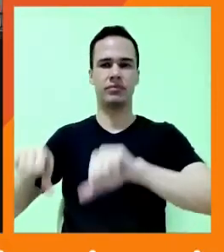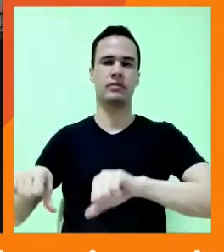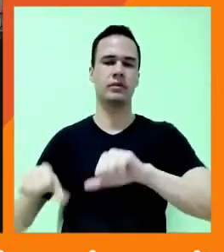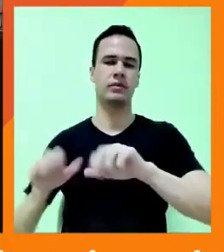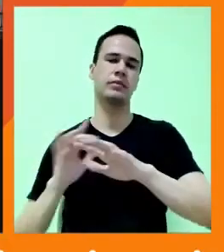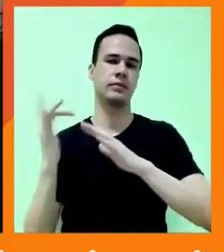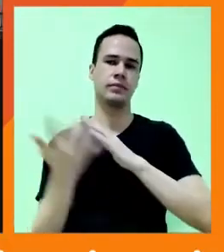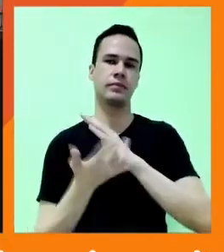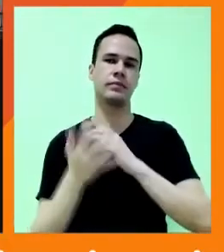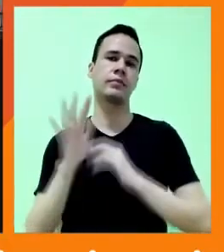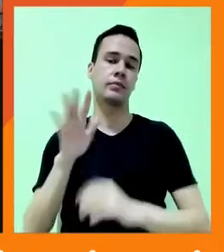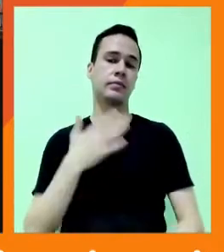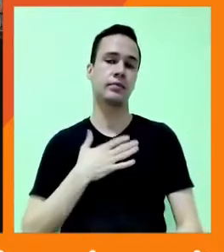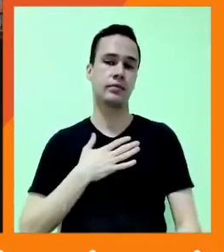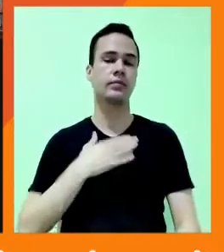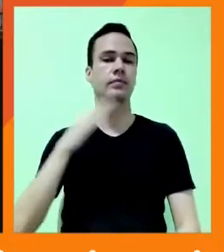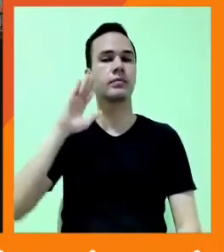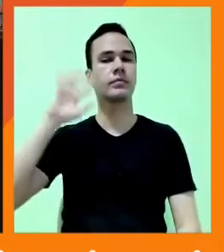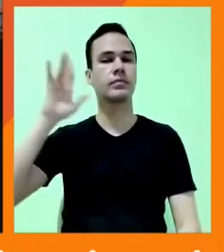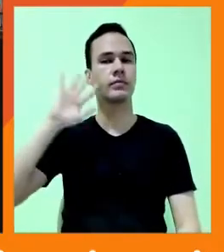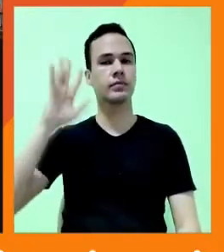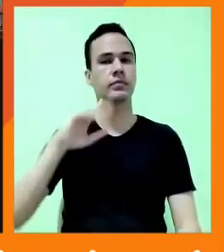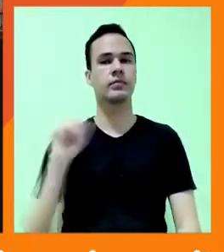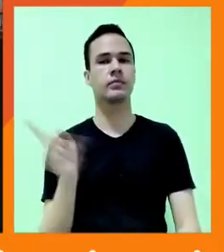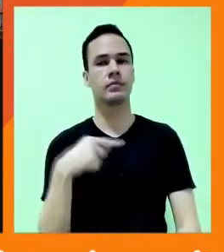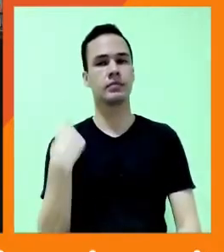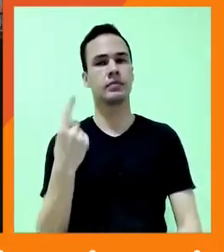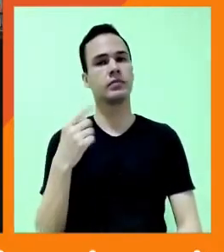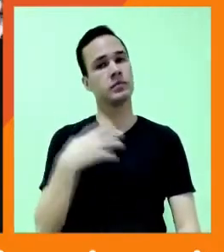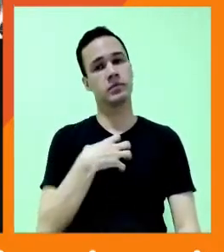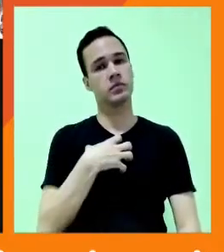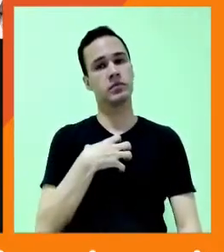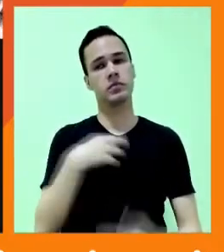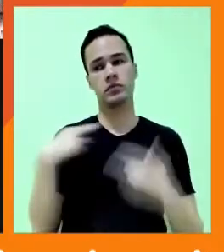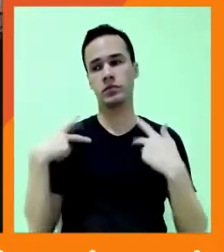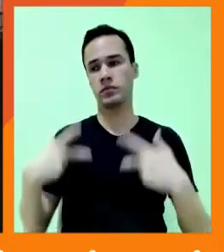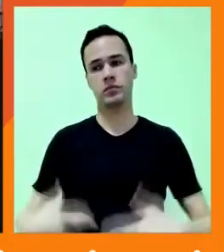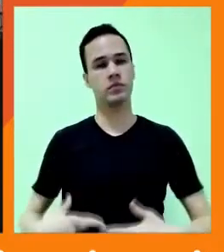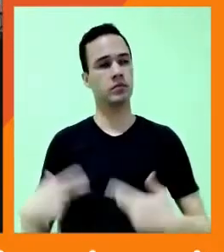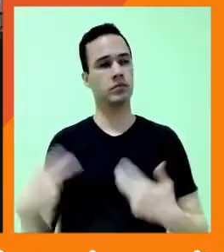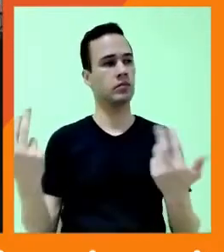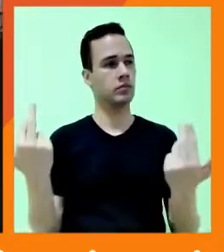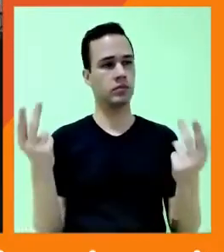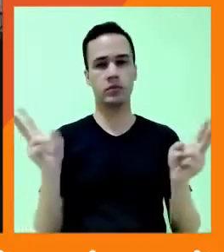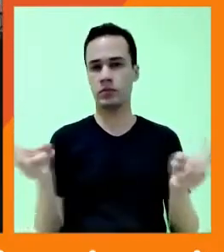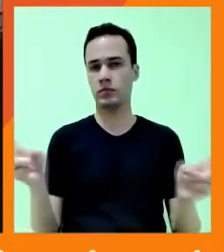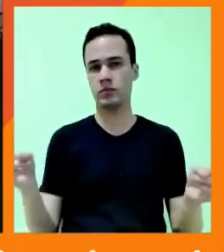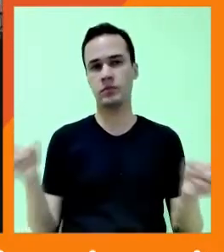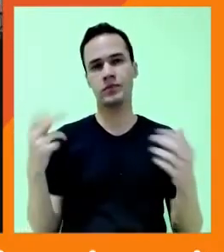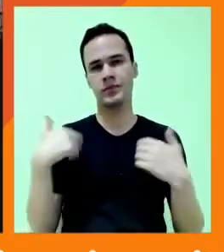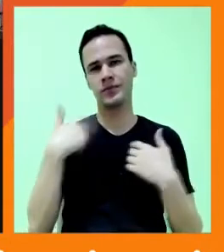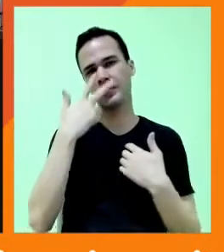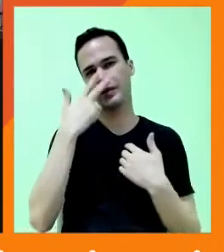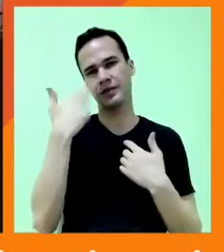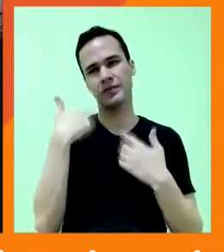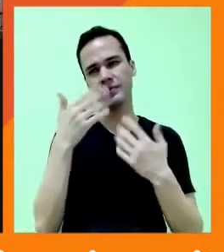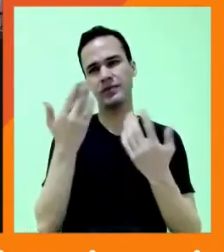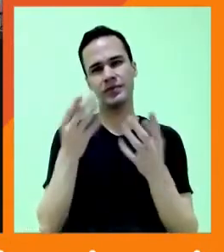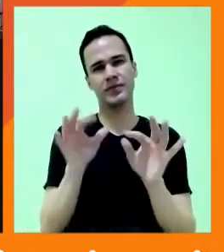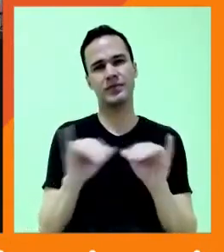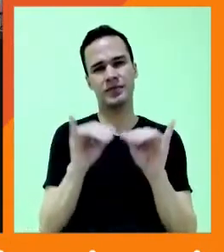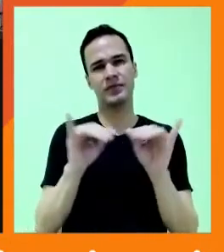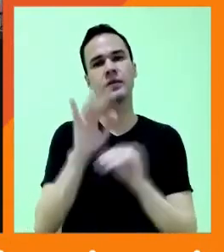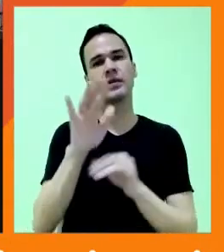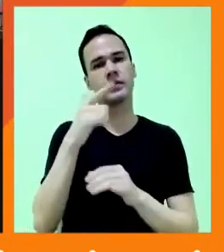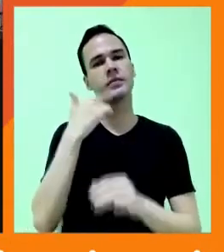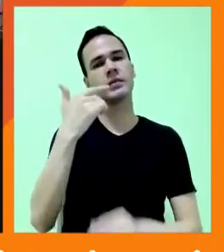gosta sempre de pensar que a gente continua sendo gente. Parece muito óbvio isso que eu estou dizendo, e é mesmo, mas a gente precisa lembrar